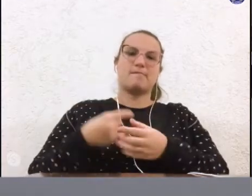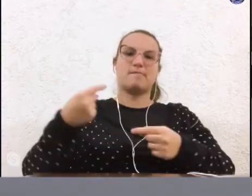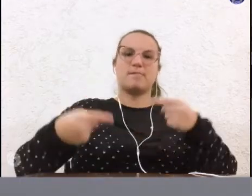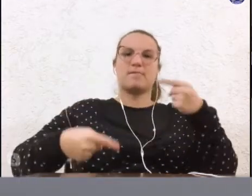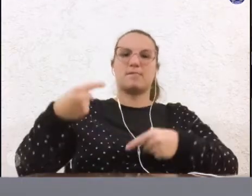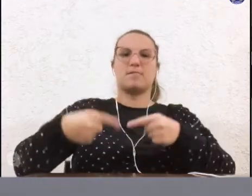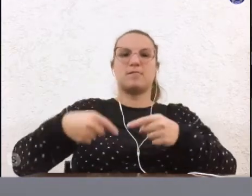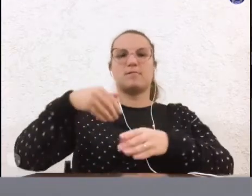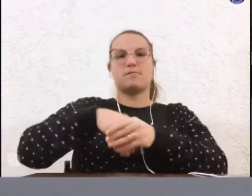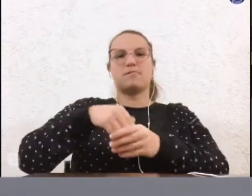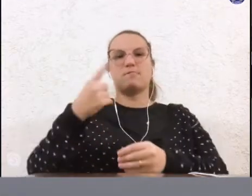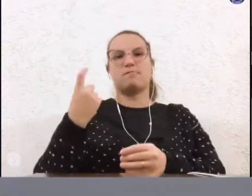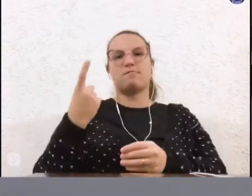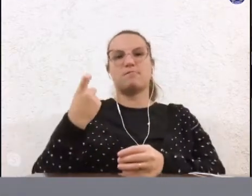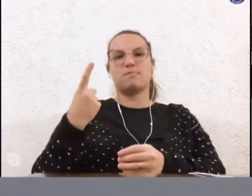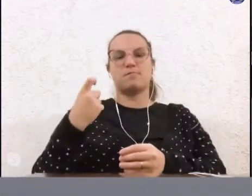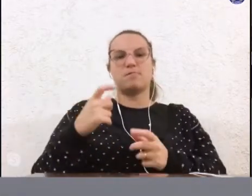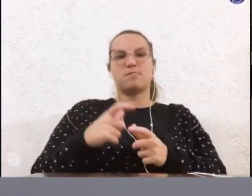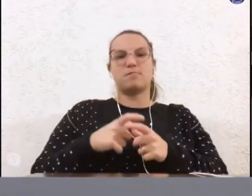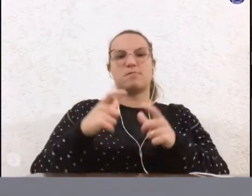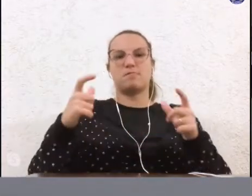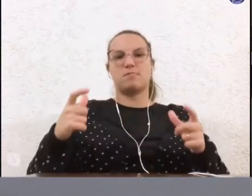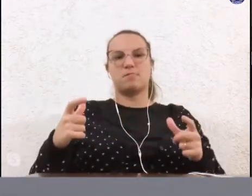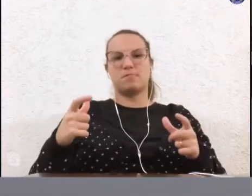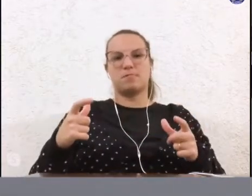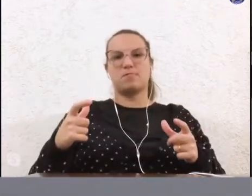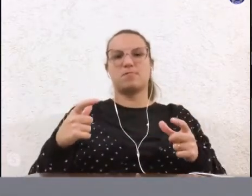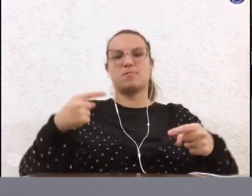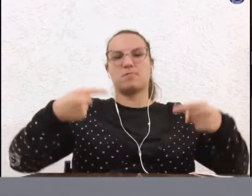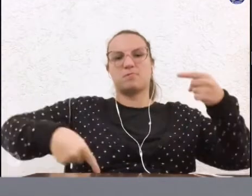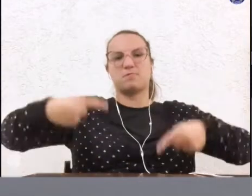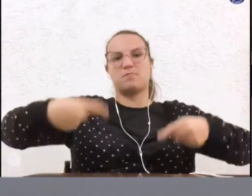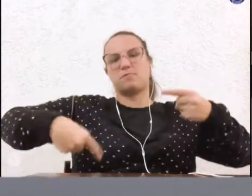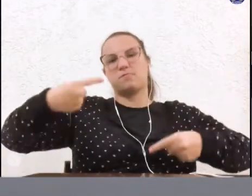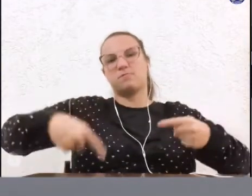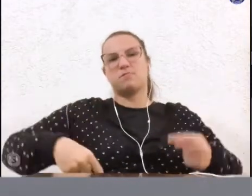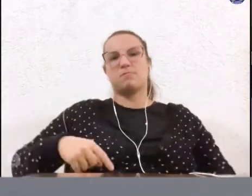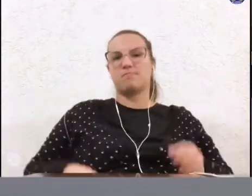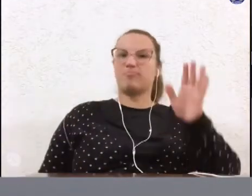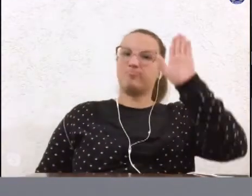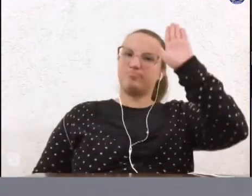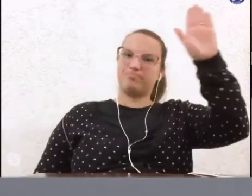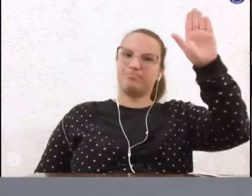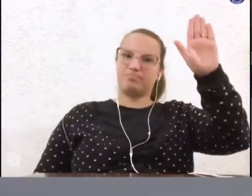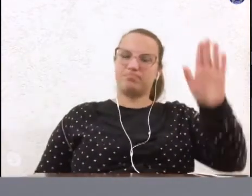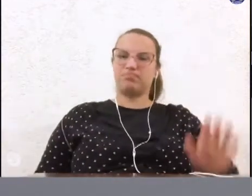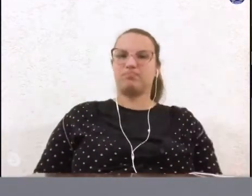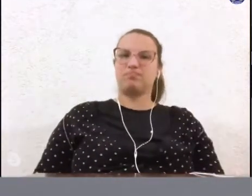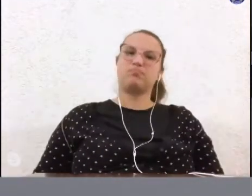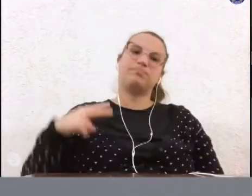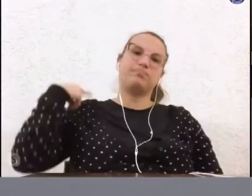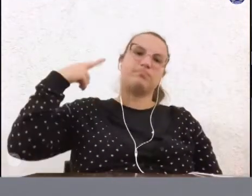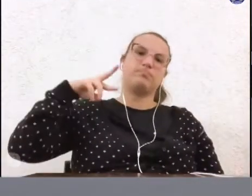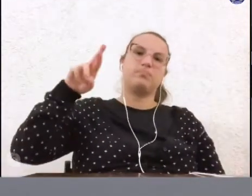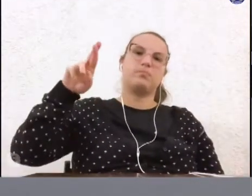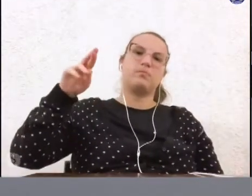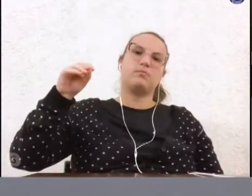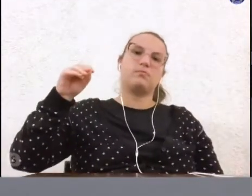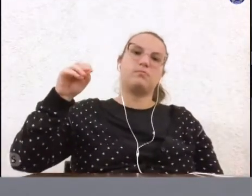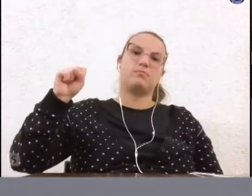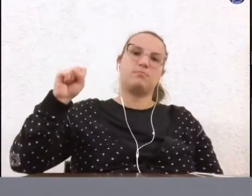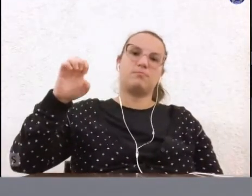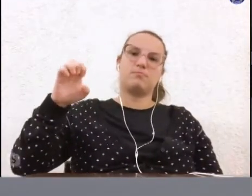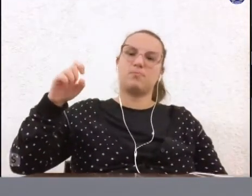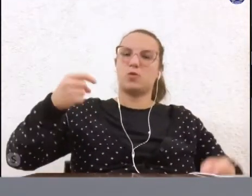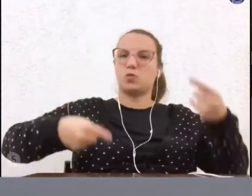única coro maioria absoluta está em discussão a matéria questão de ordem senhor presidente quer falar pela ordem vereadora Rosiela eu não vou discutir o